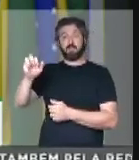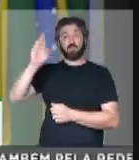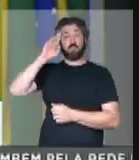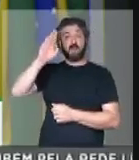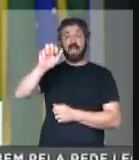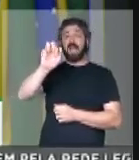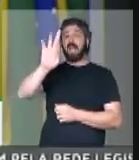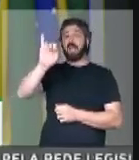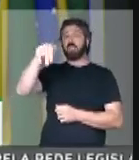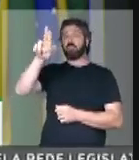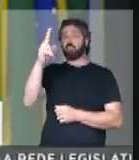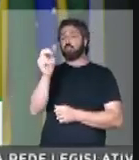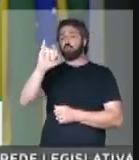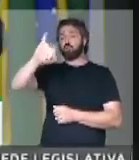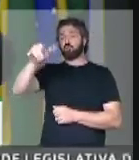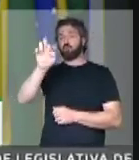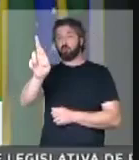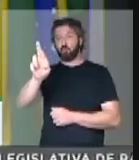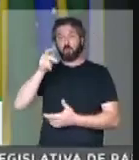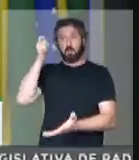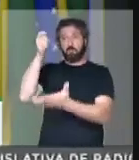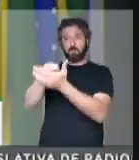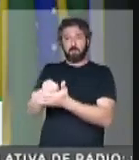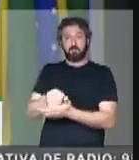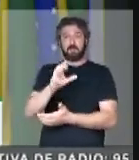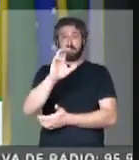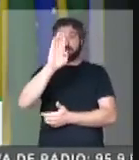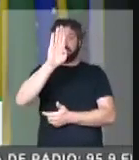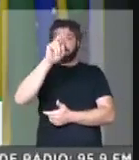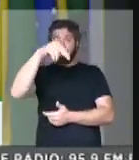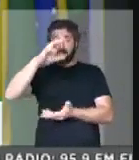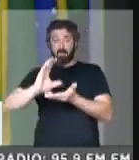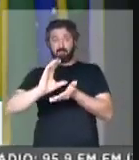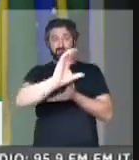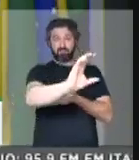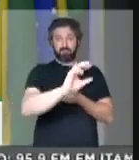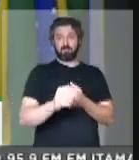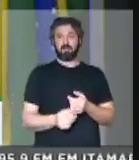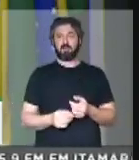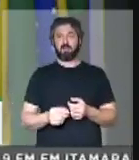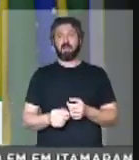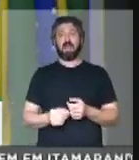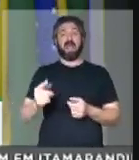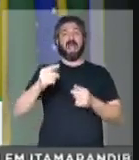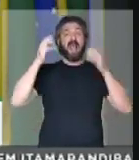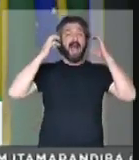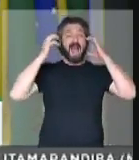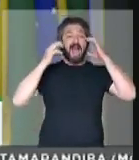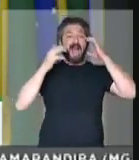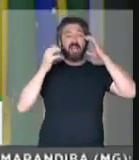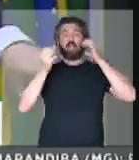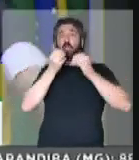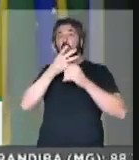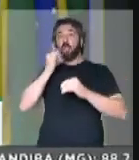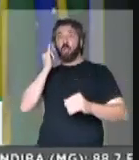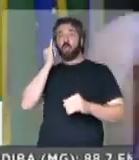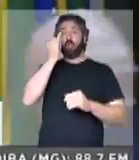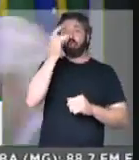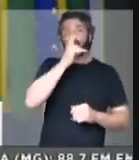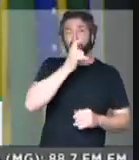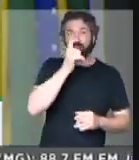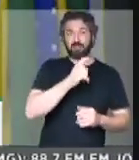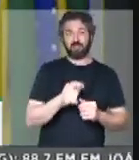Ratinho Júnior, está pagando a CBN, a rádio que toca mentira, está pagando